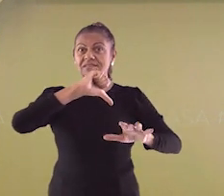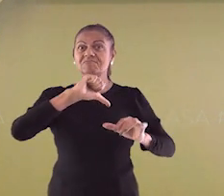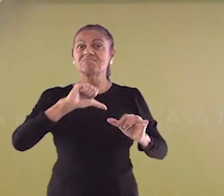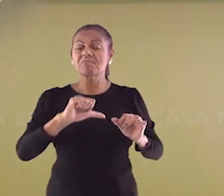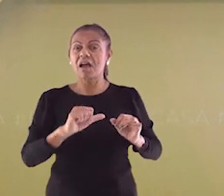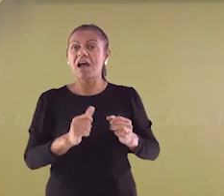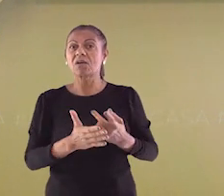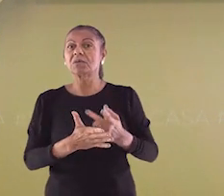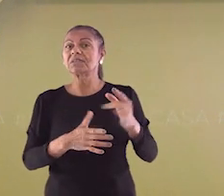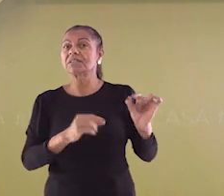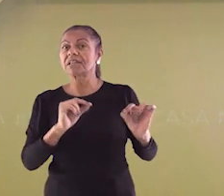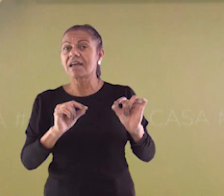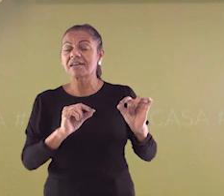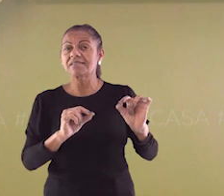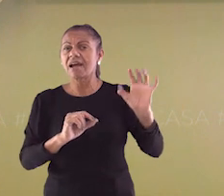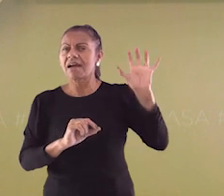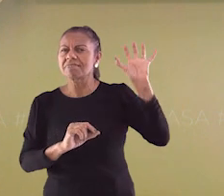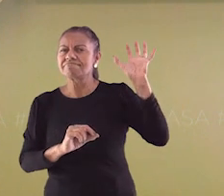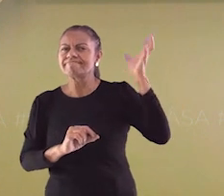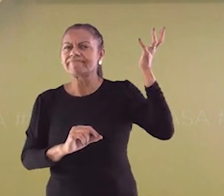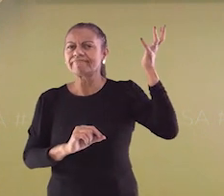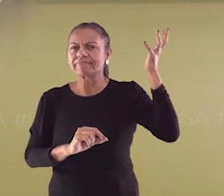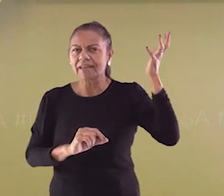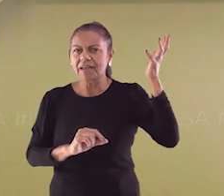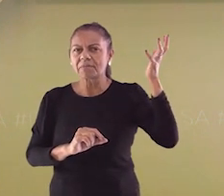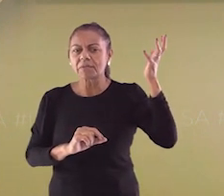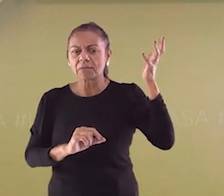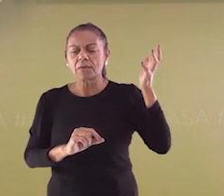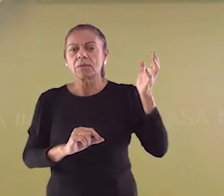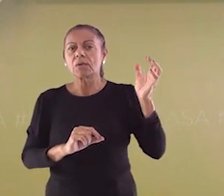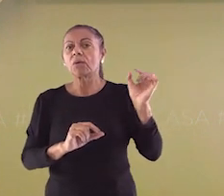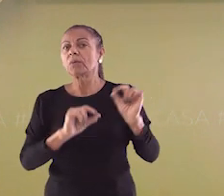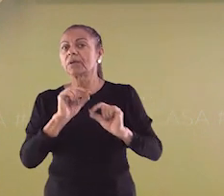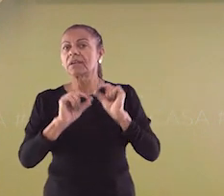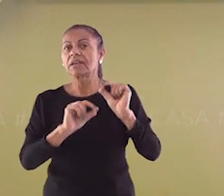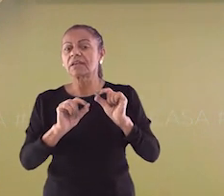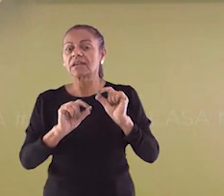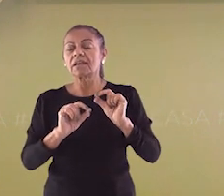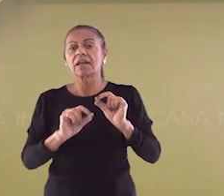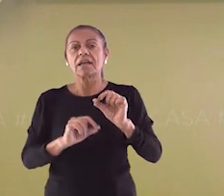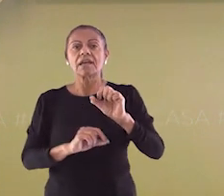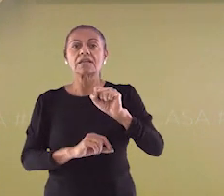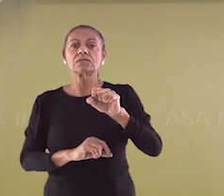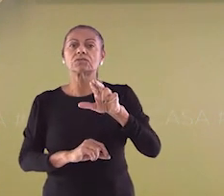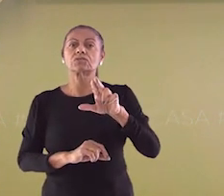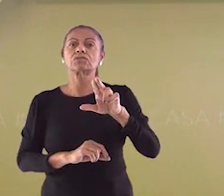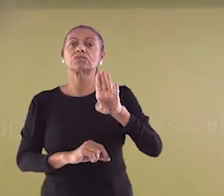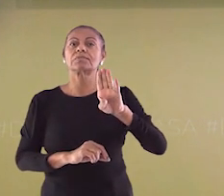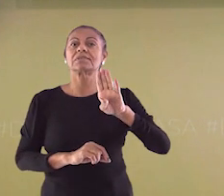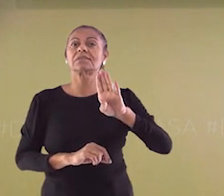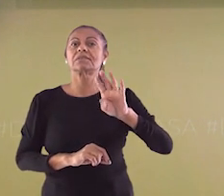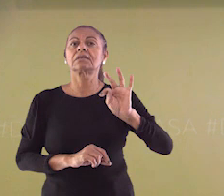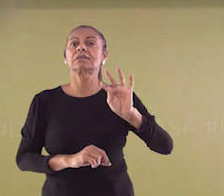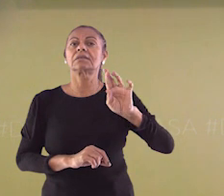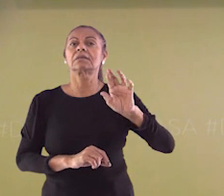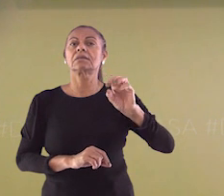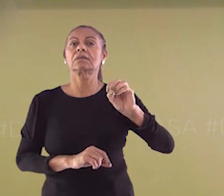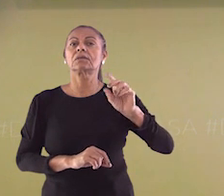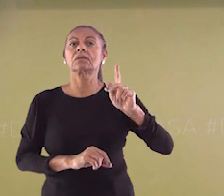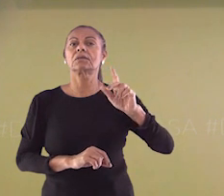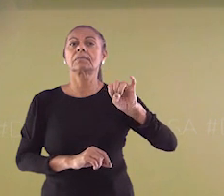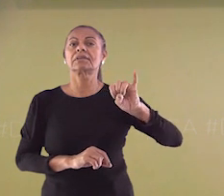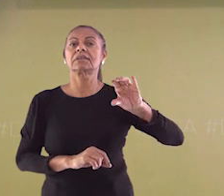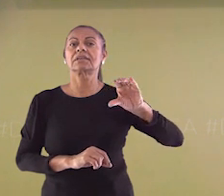dá devido à chamada zona climática temperada do Sul. O clima da região é subtropical. Isso significa